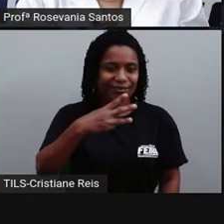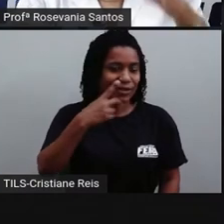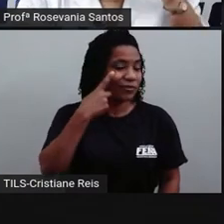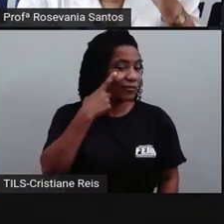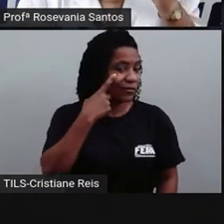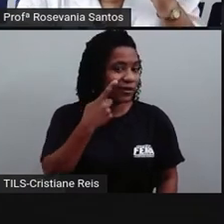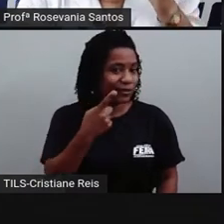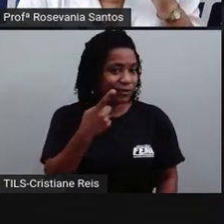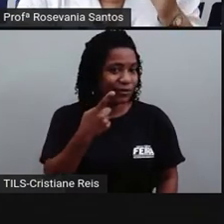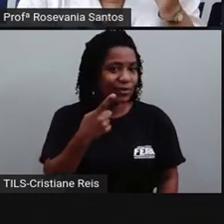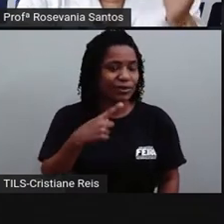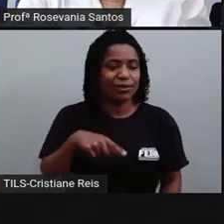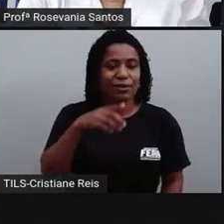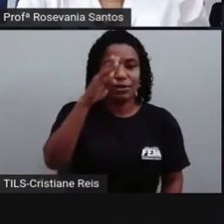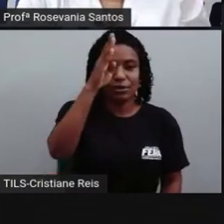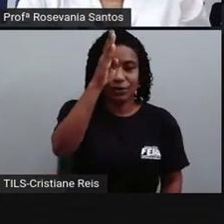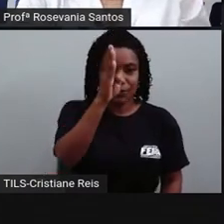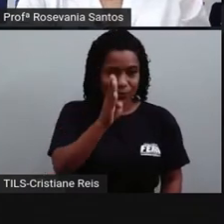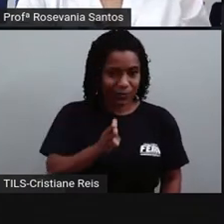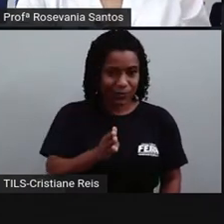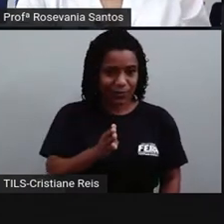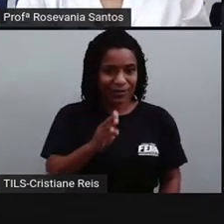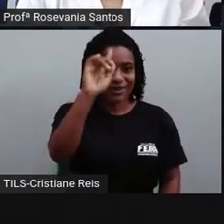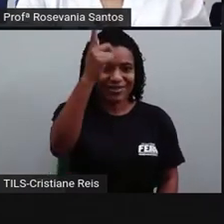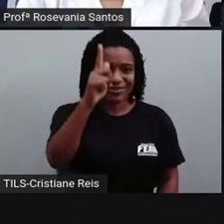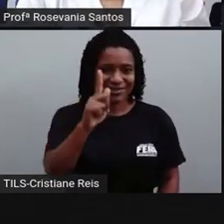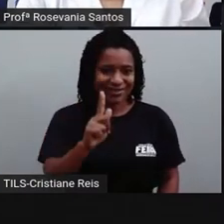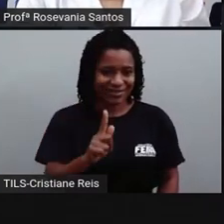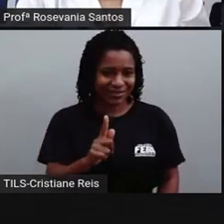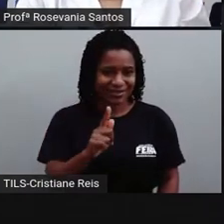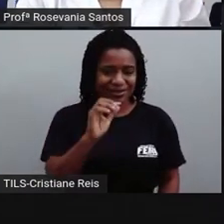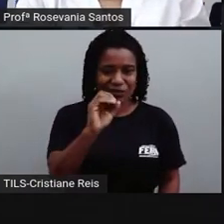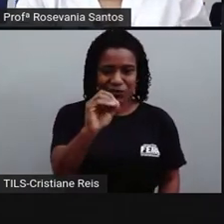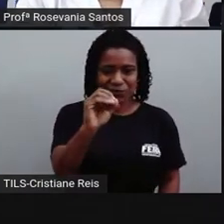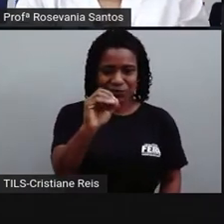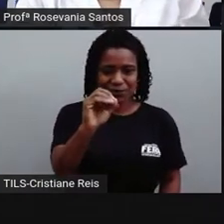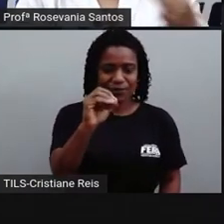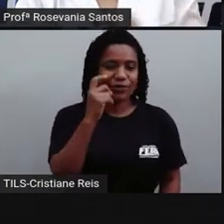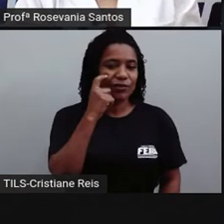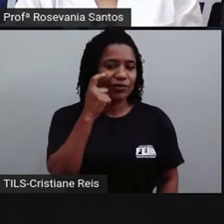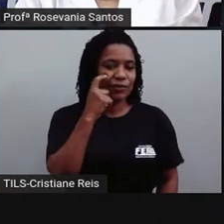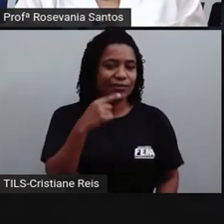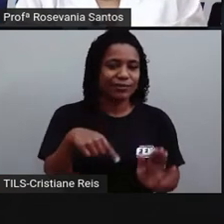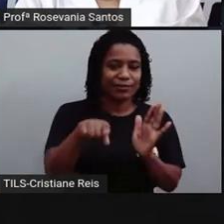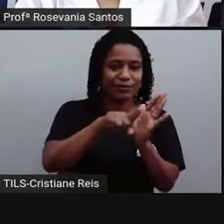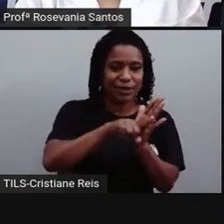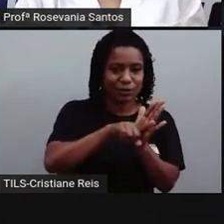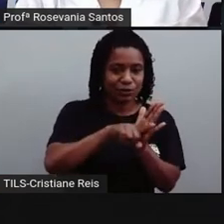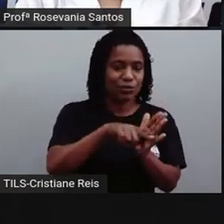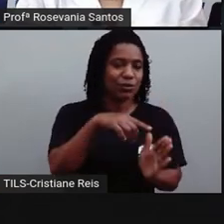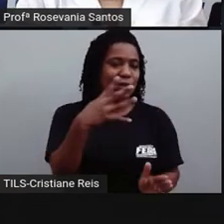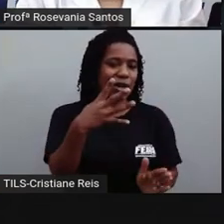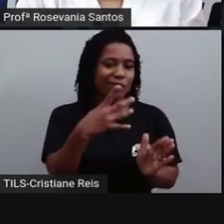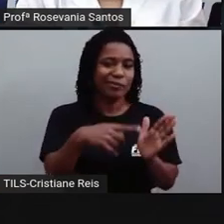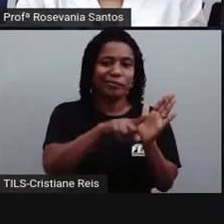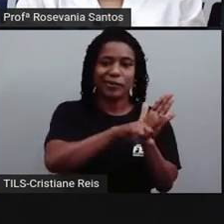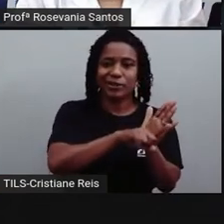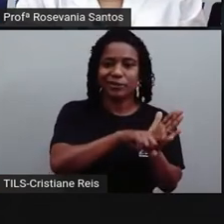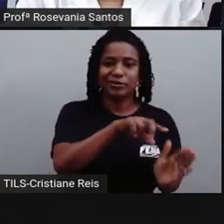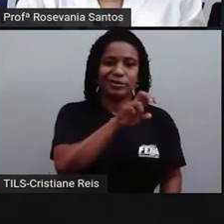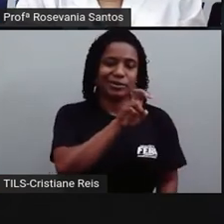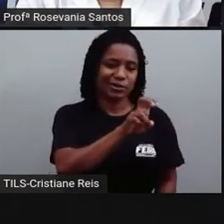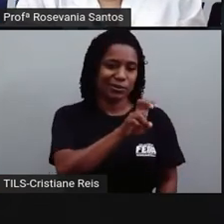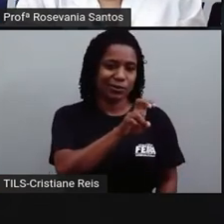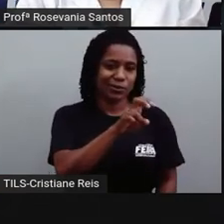Porque lembra que o fuso horário principal é Greenwich? Aqui eu tenho 4 horas a menos que Greenwich. O que é significa dizer